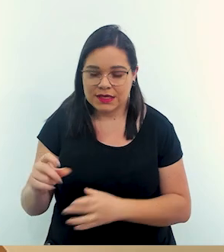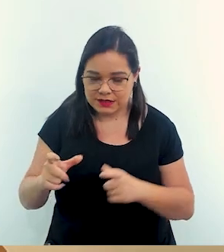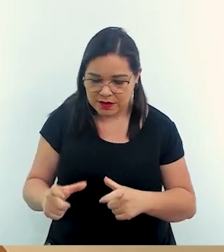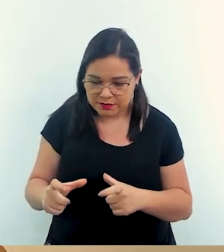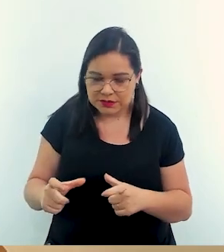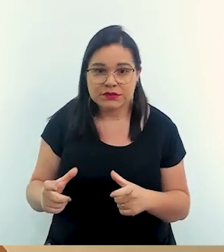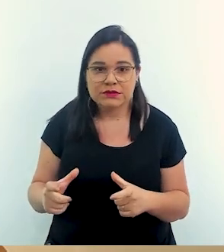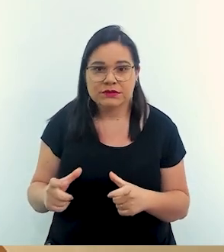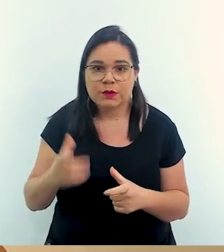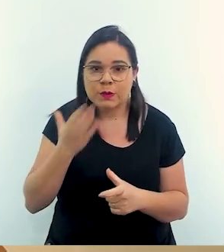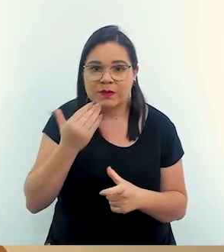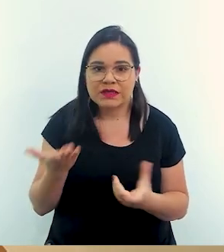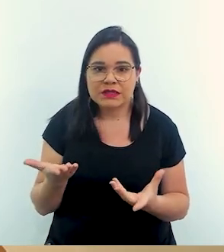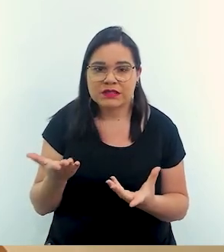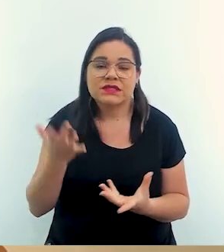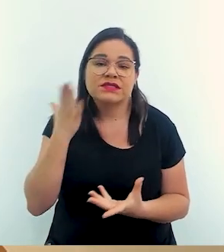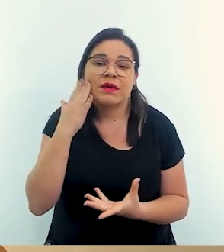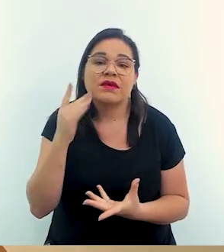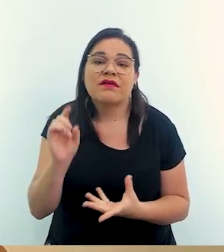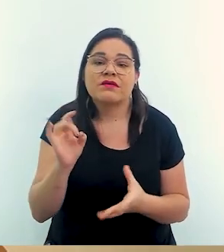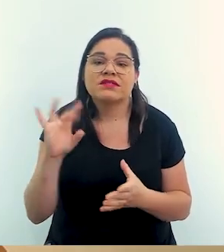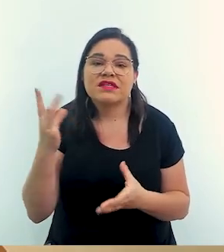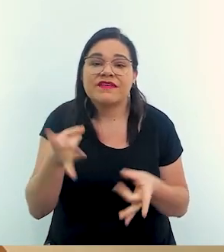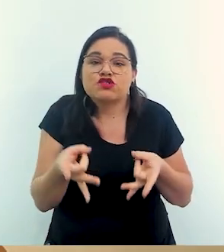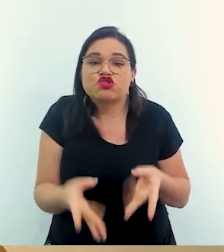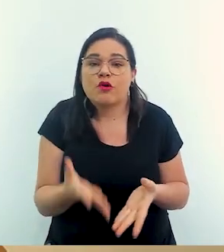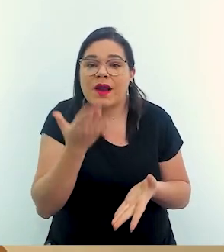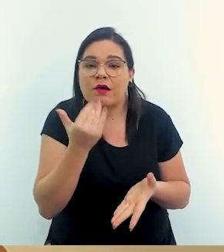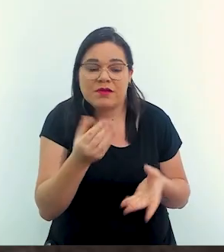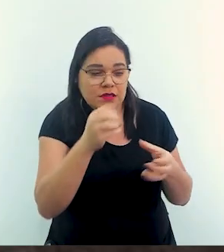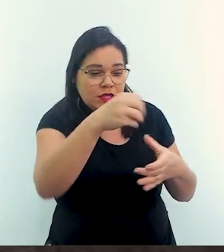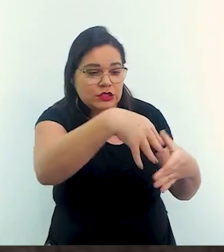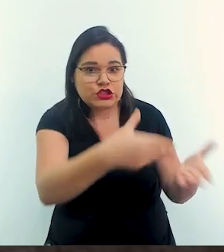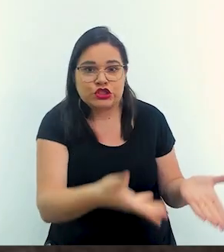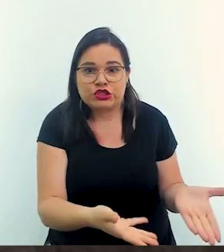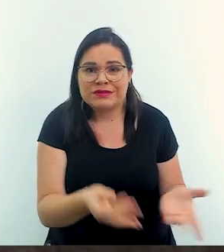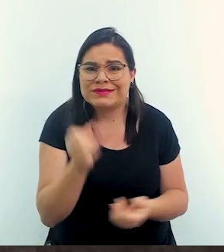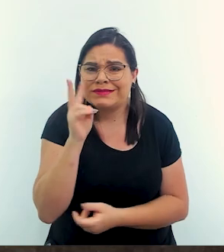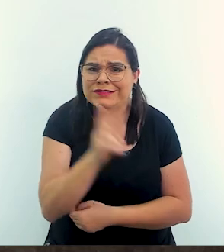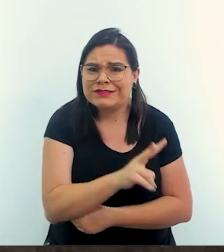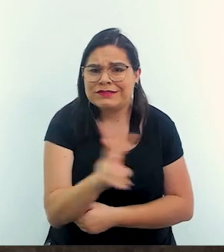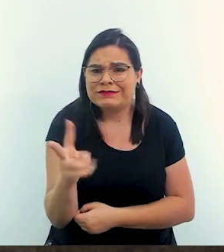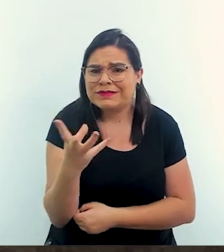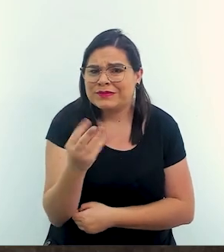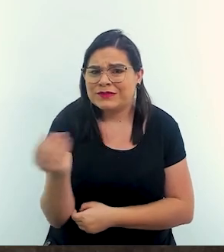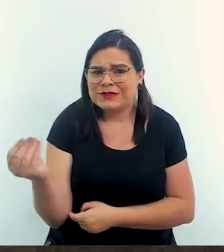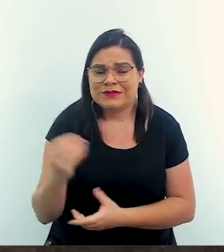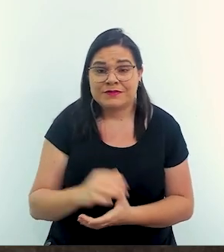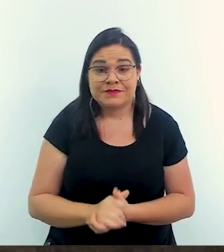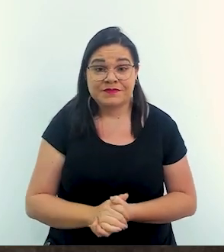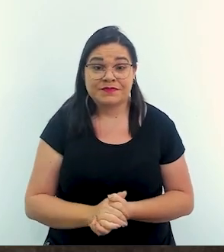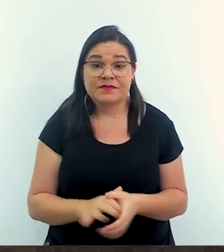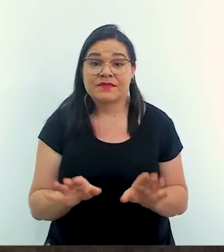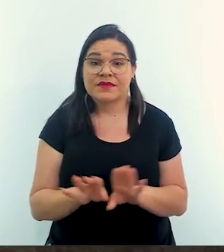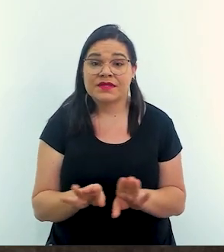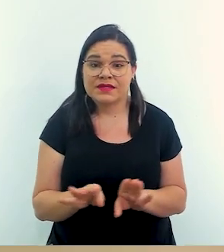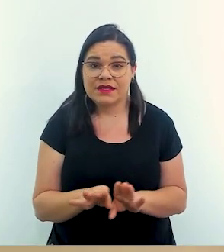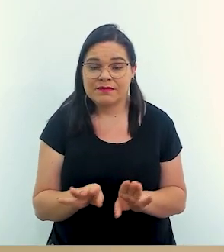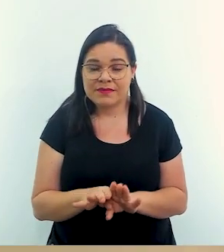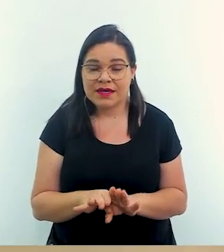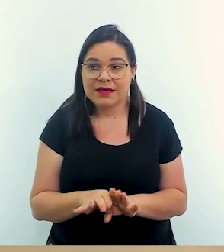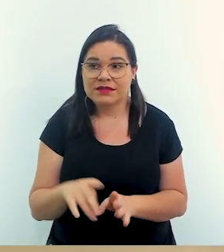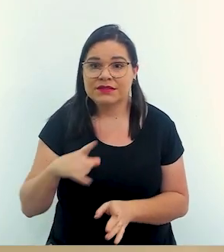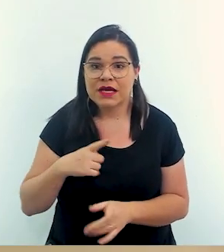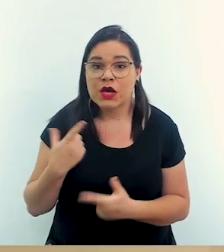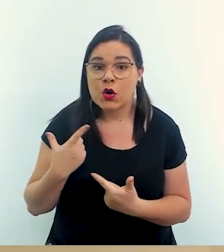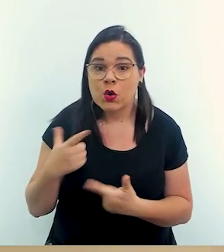marmitas ou viandas sabe o isso vai virar? Lixo desperdício é o que a gente mais vem abrigo e assim considerando que a